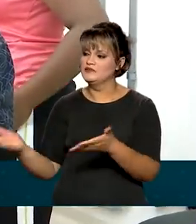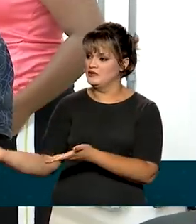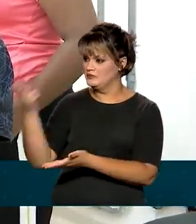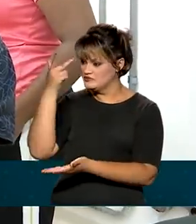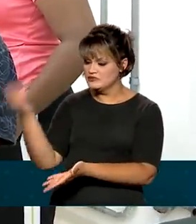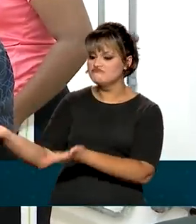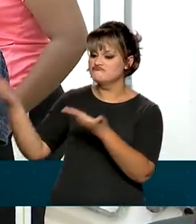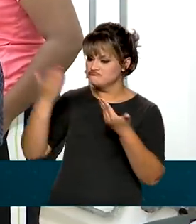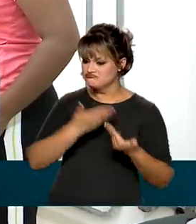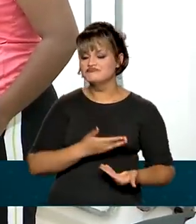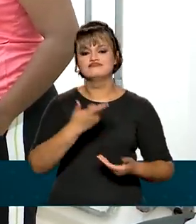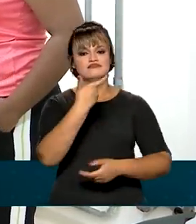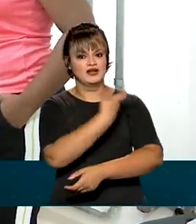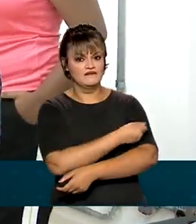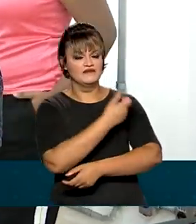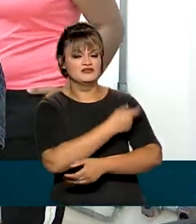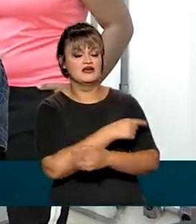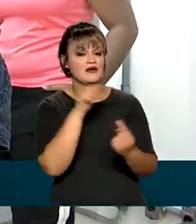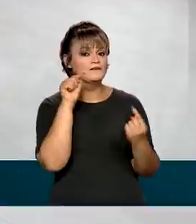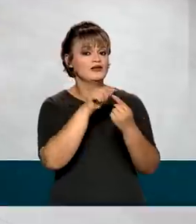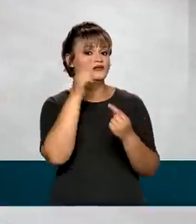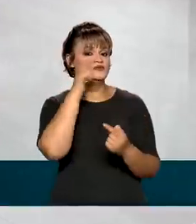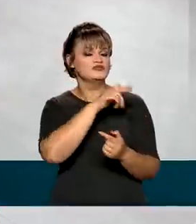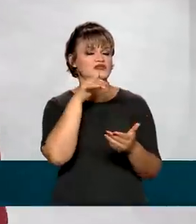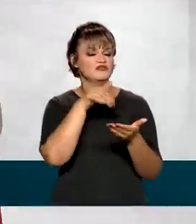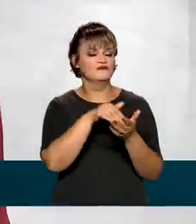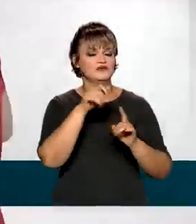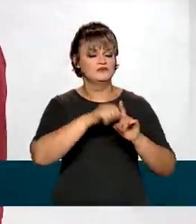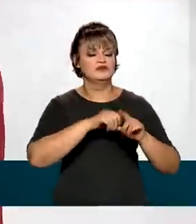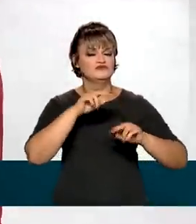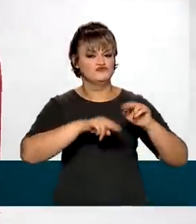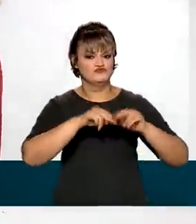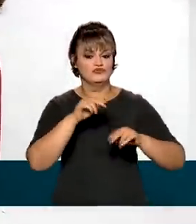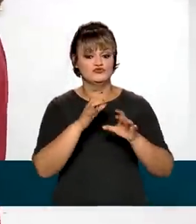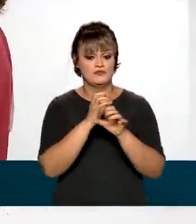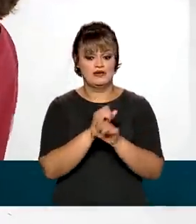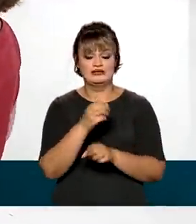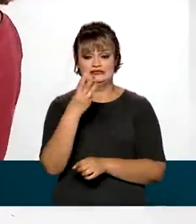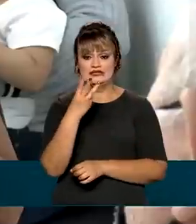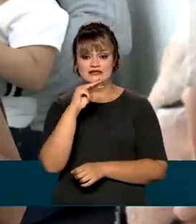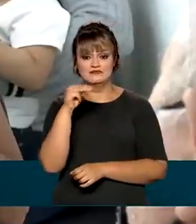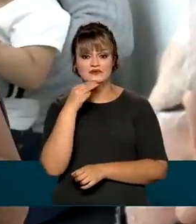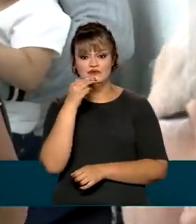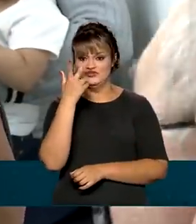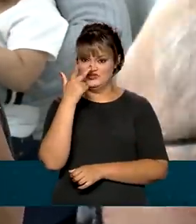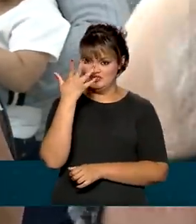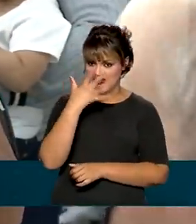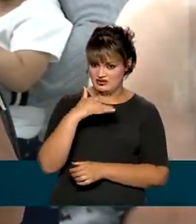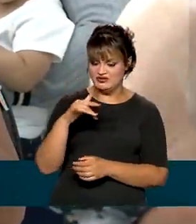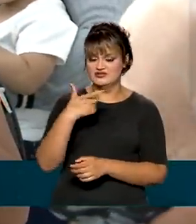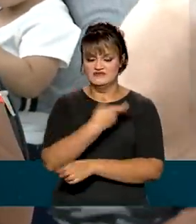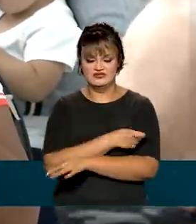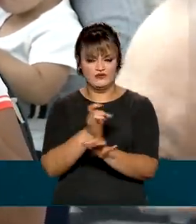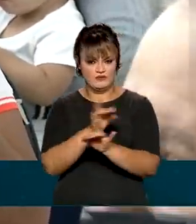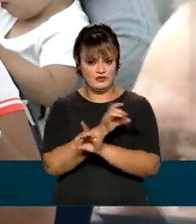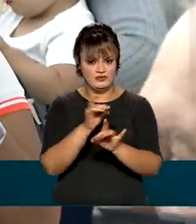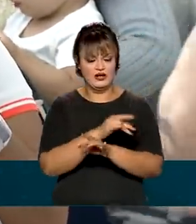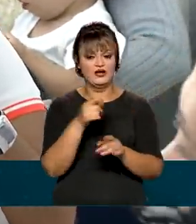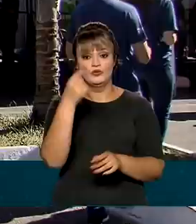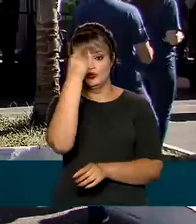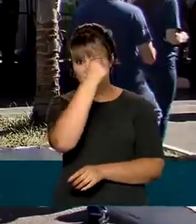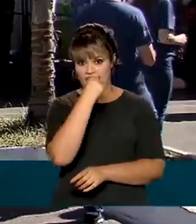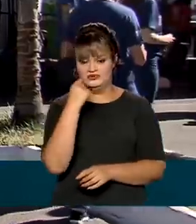com o objetivo de atingir a meta até o final da campanha de quase 13 milhões de crianças imunizadas contra o